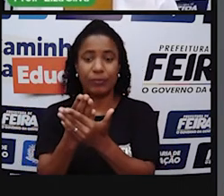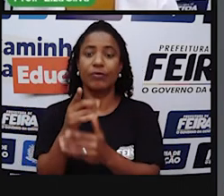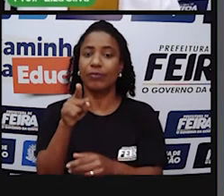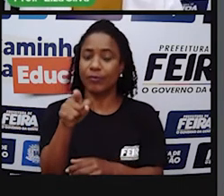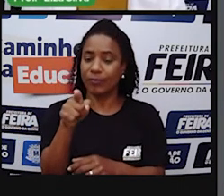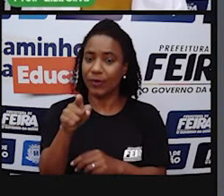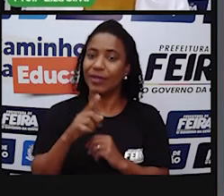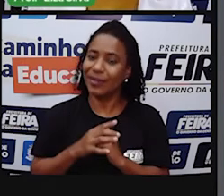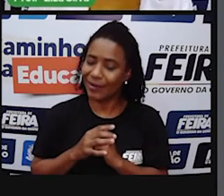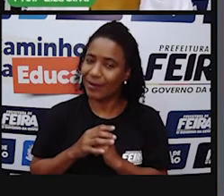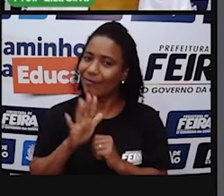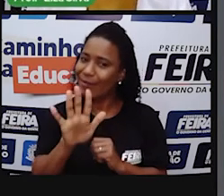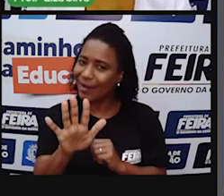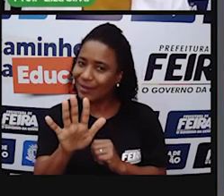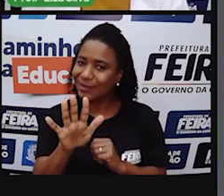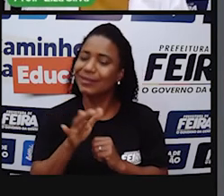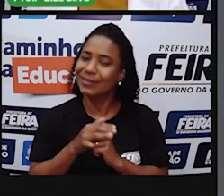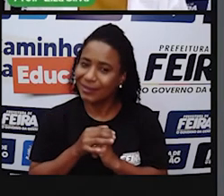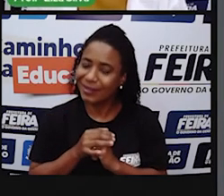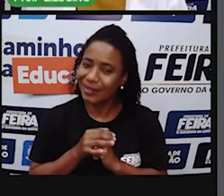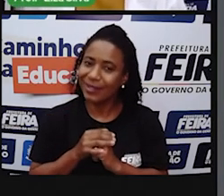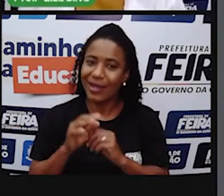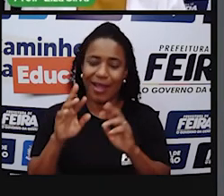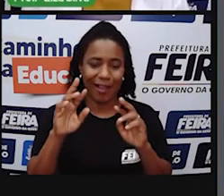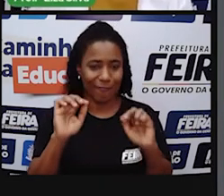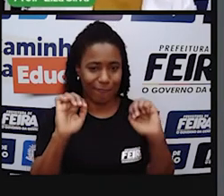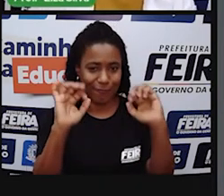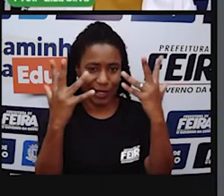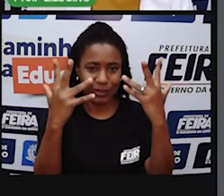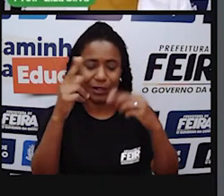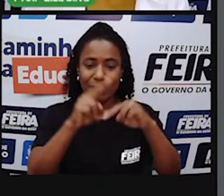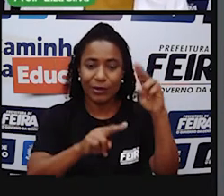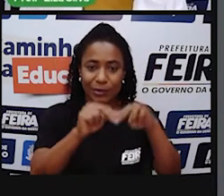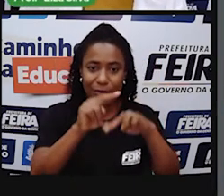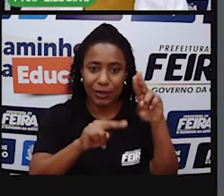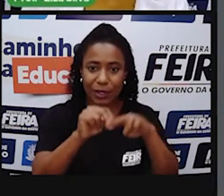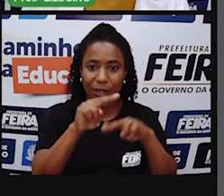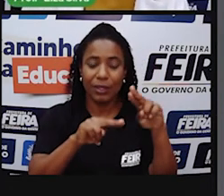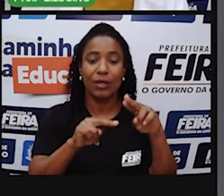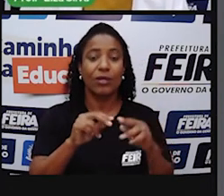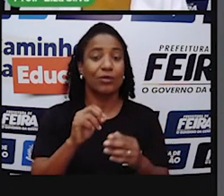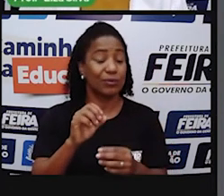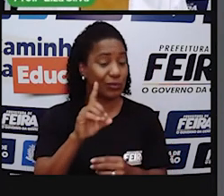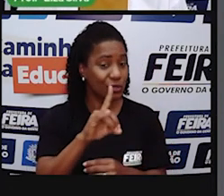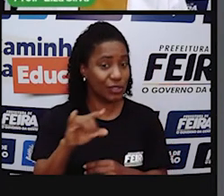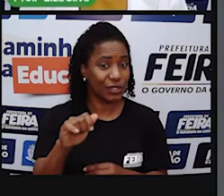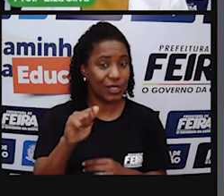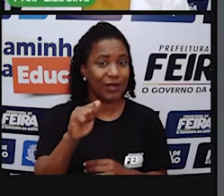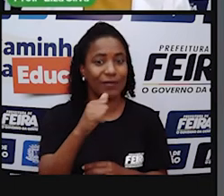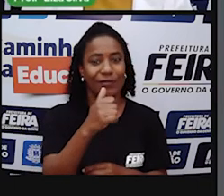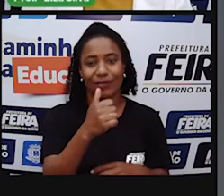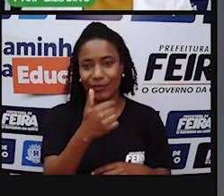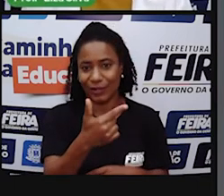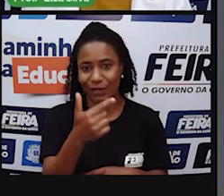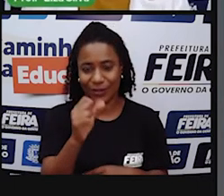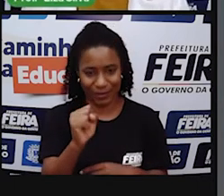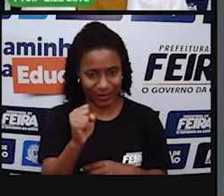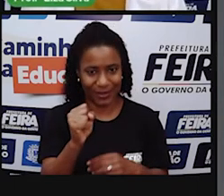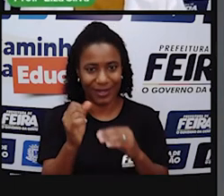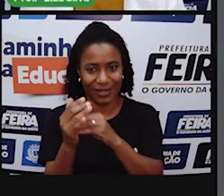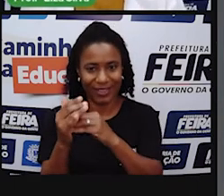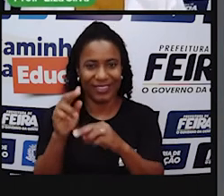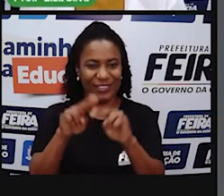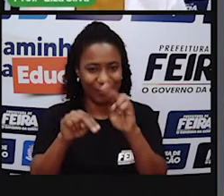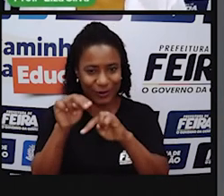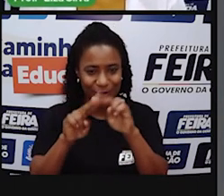tratando Da festa Junina Lá Durante 18 a 21 de junho Enormes Fogueiras São